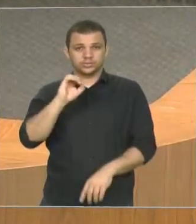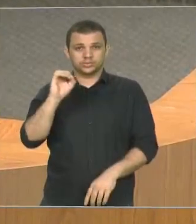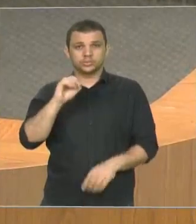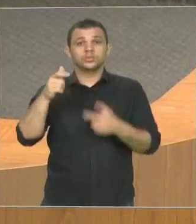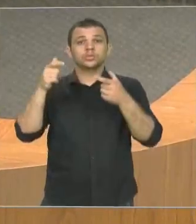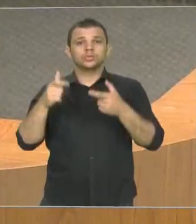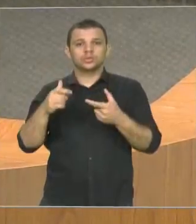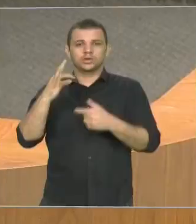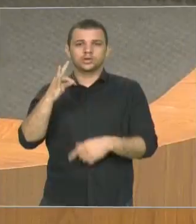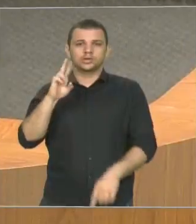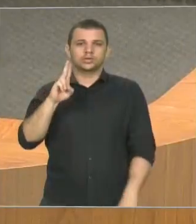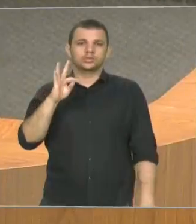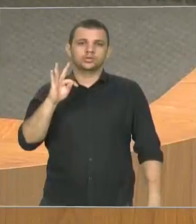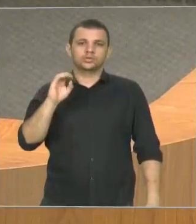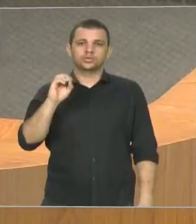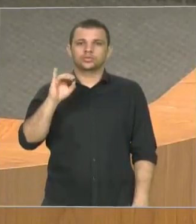Tutoia,